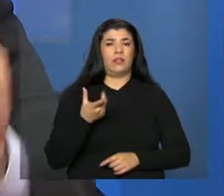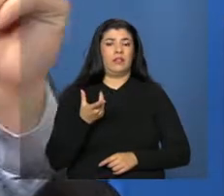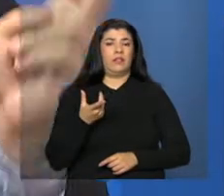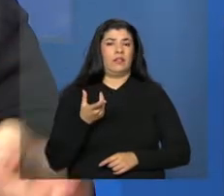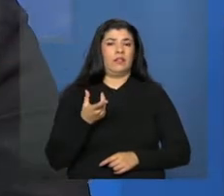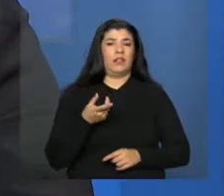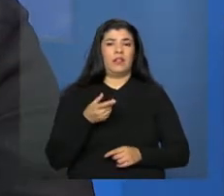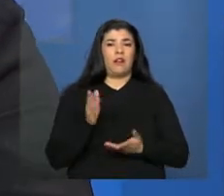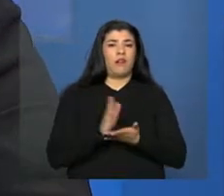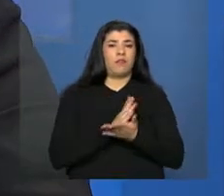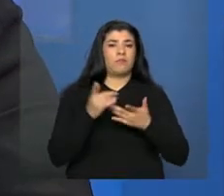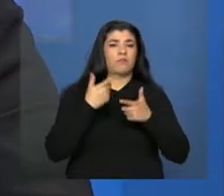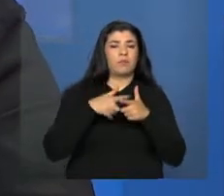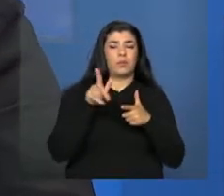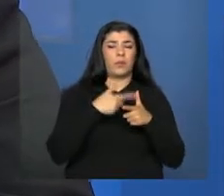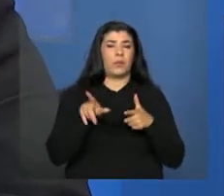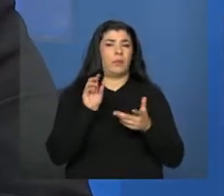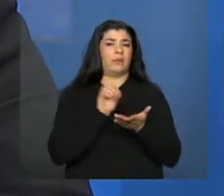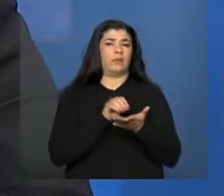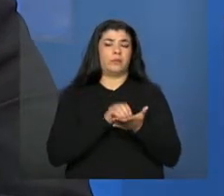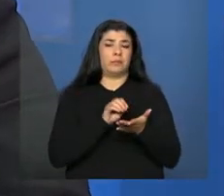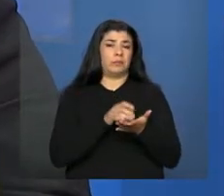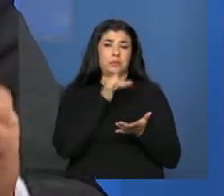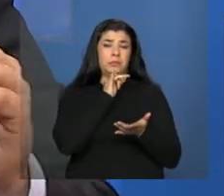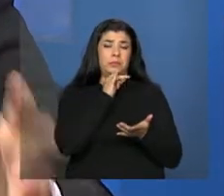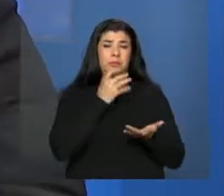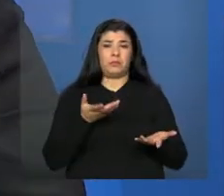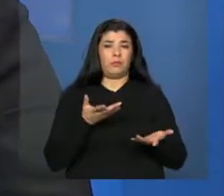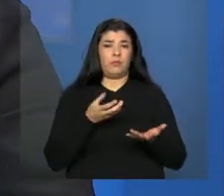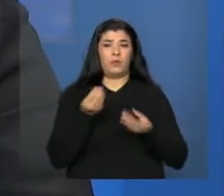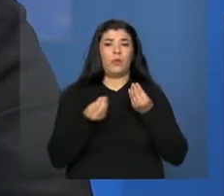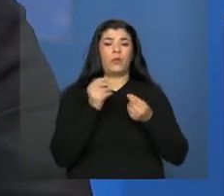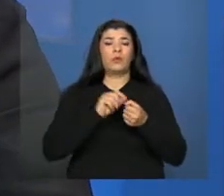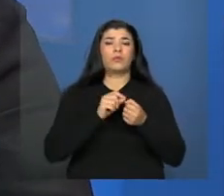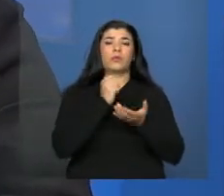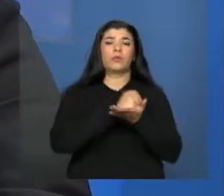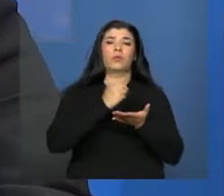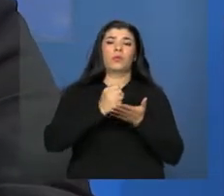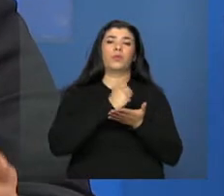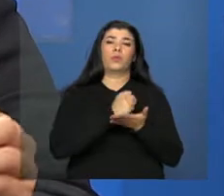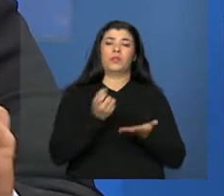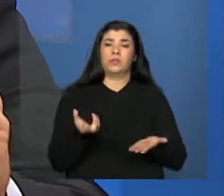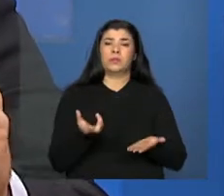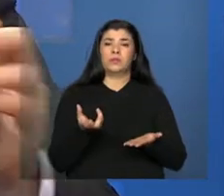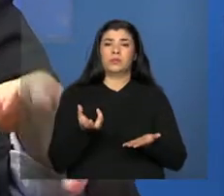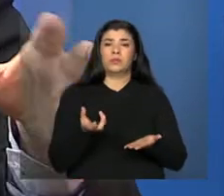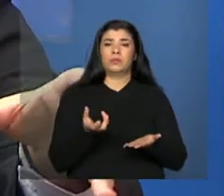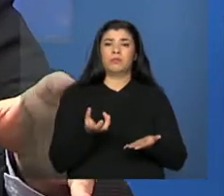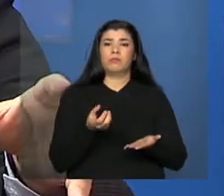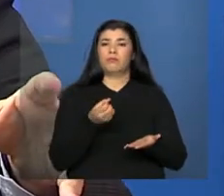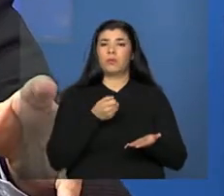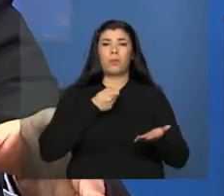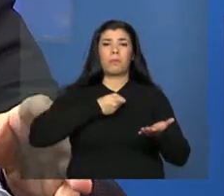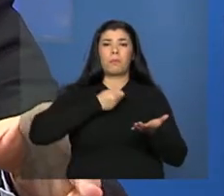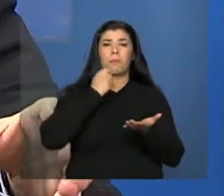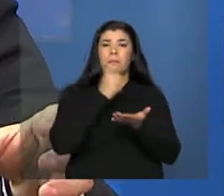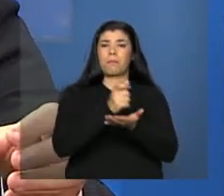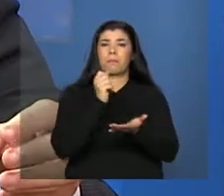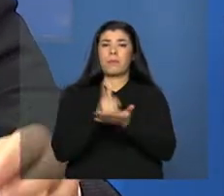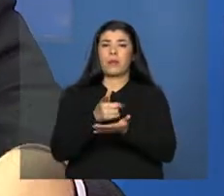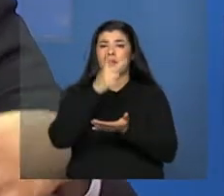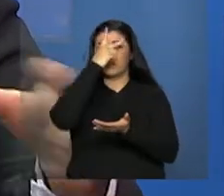a impossibilidade, certo, da contratação de, o pagamento do pessoal